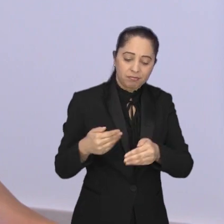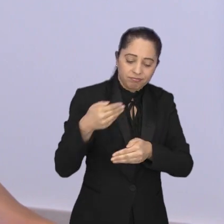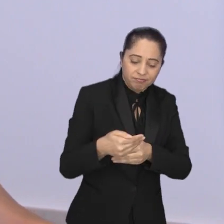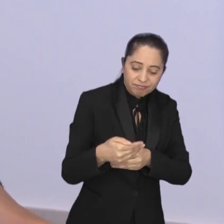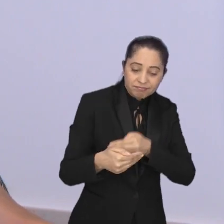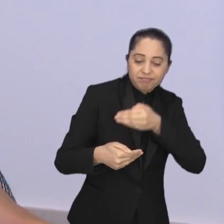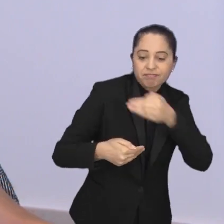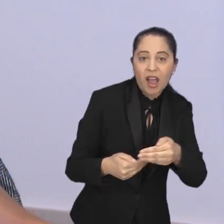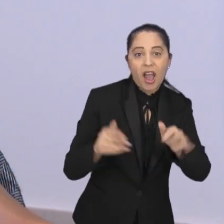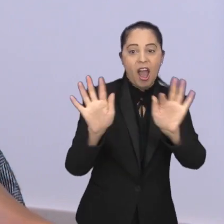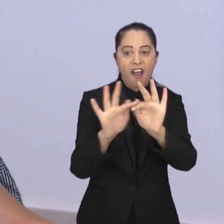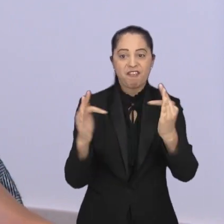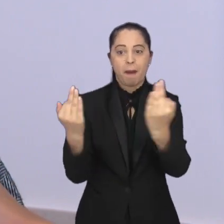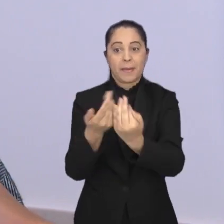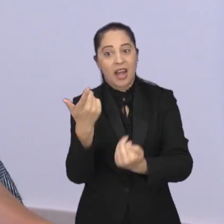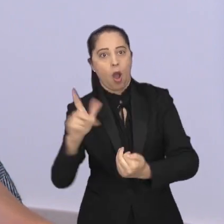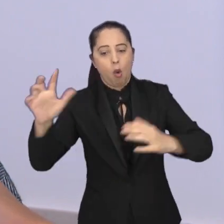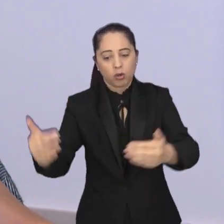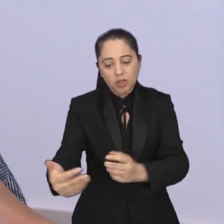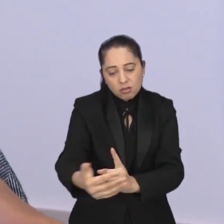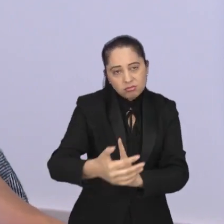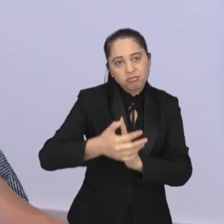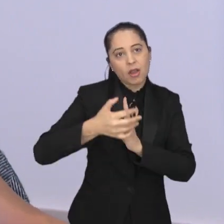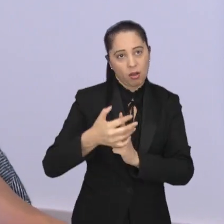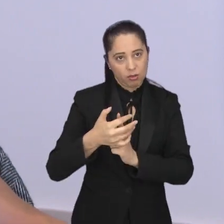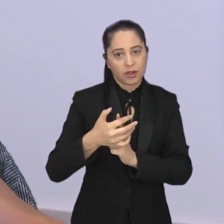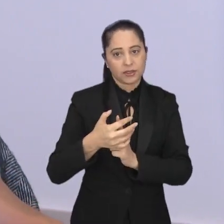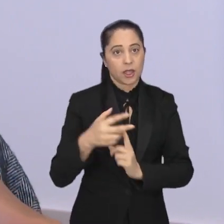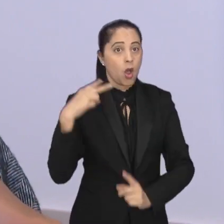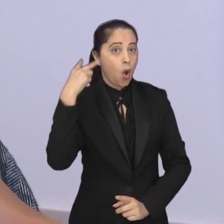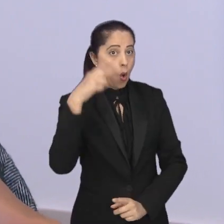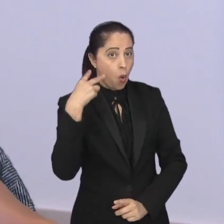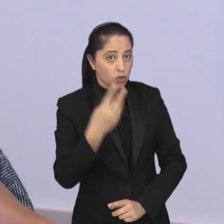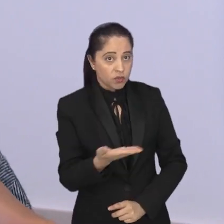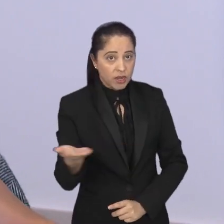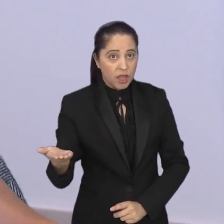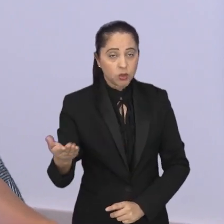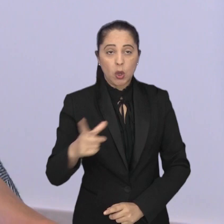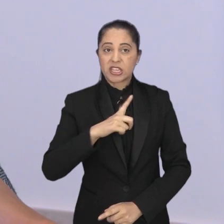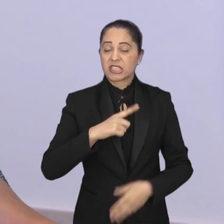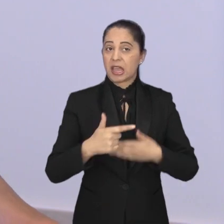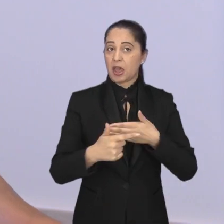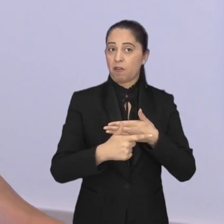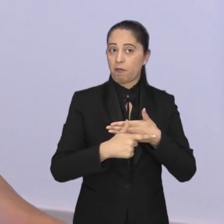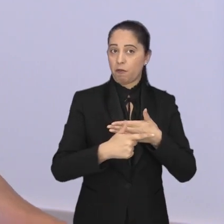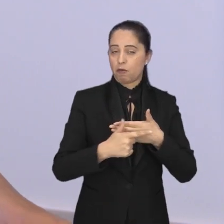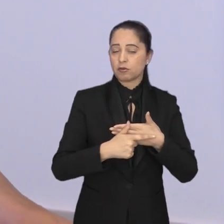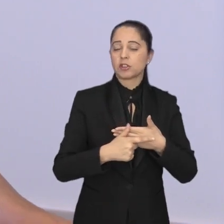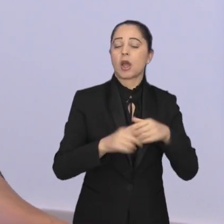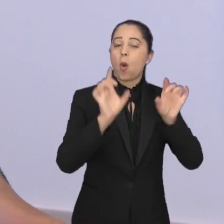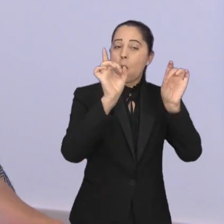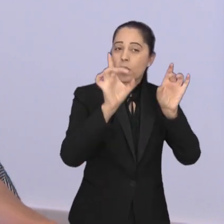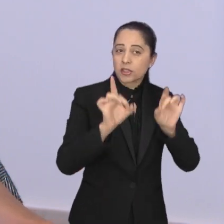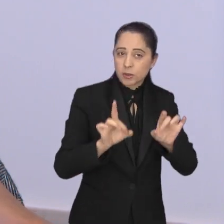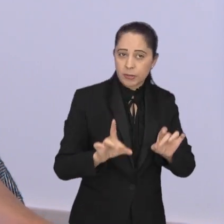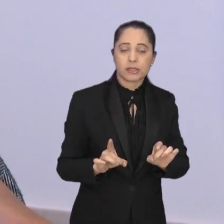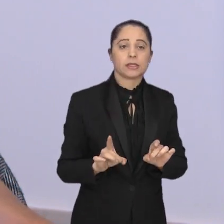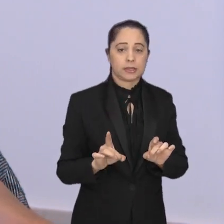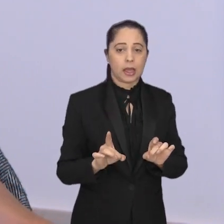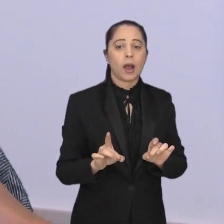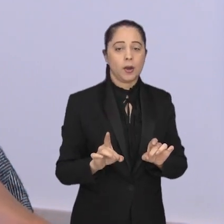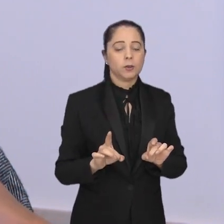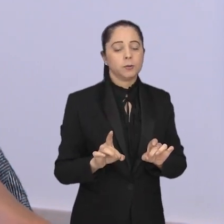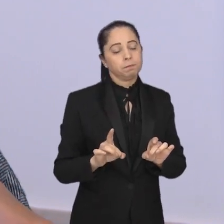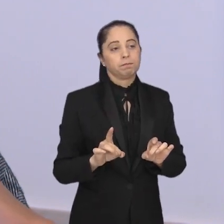muitas outras famílias e é para isso que a gente está. E os vereadores têm um papel essencial. Até porque eu